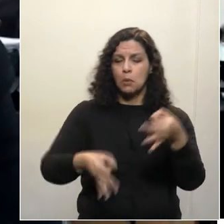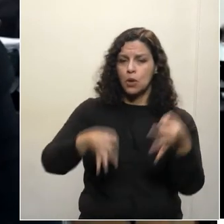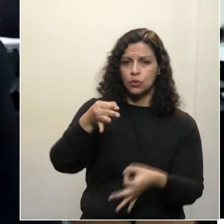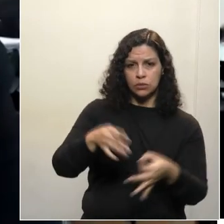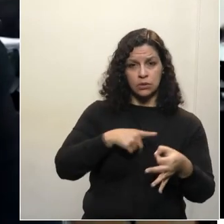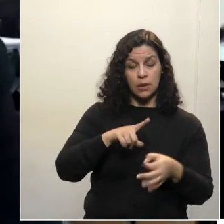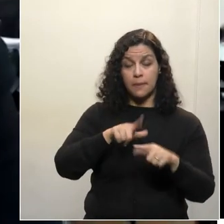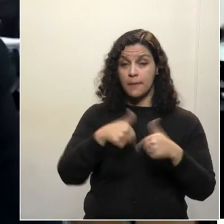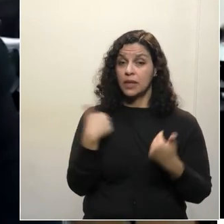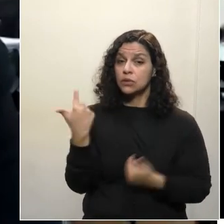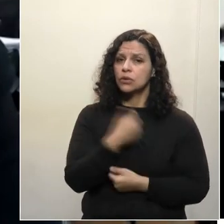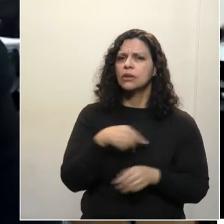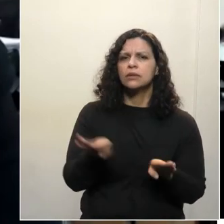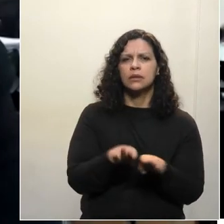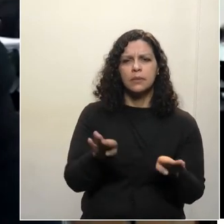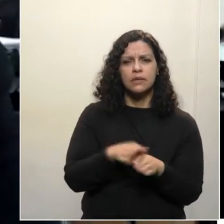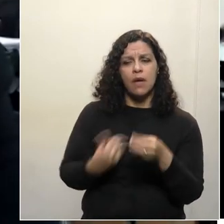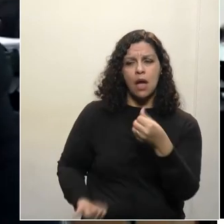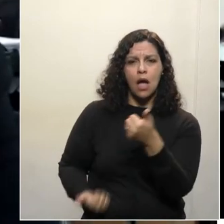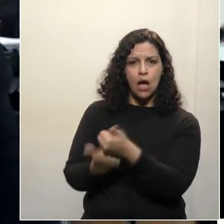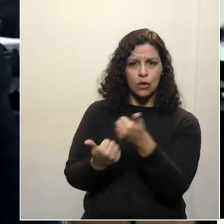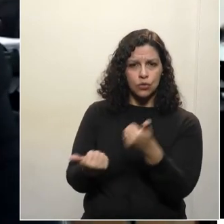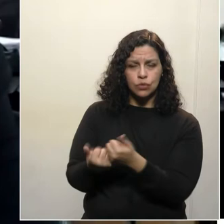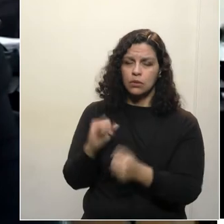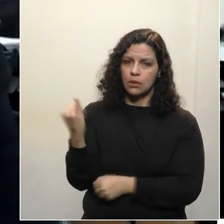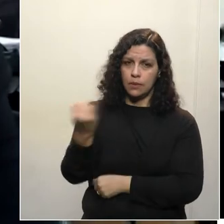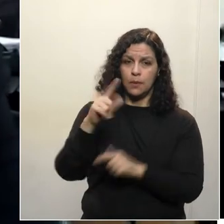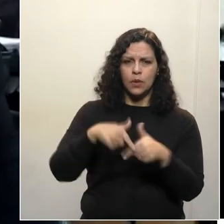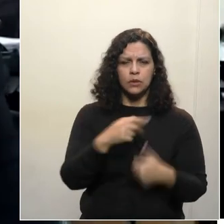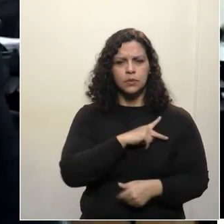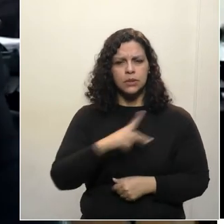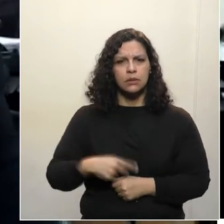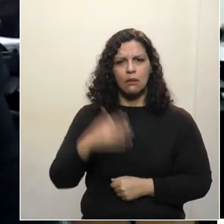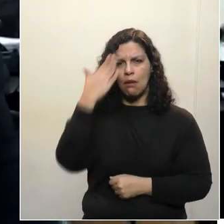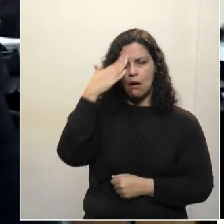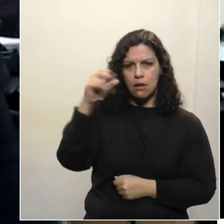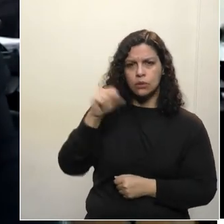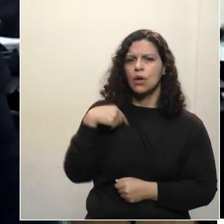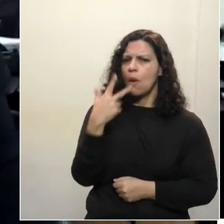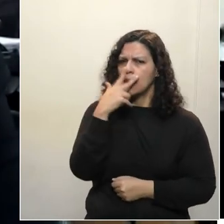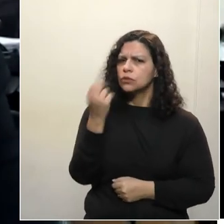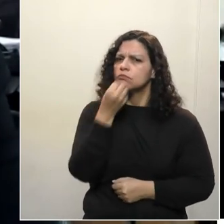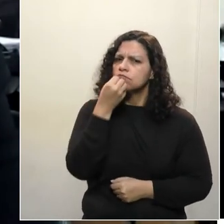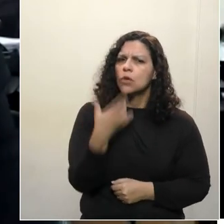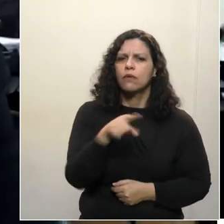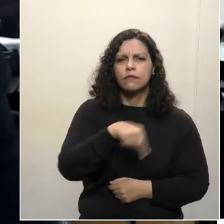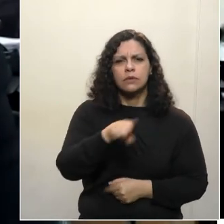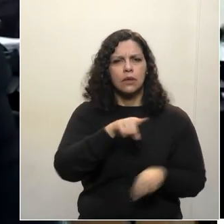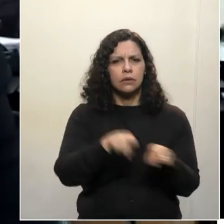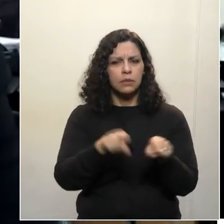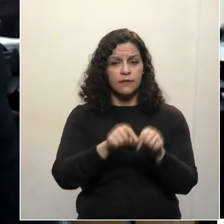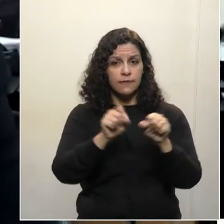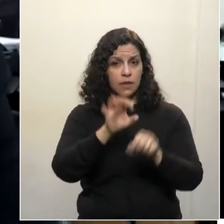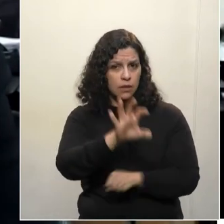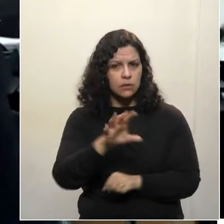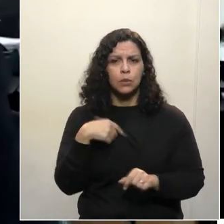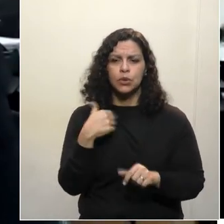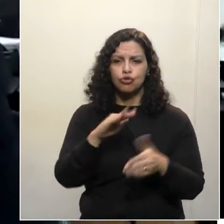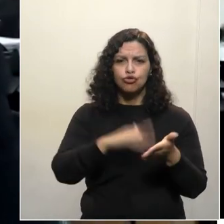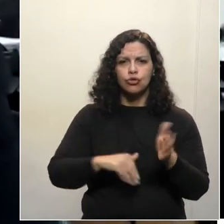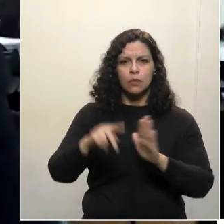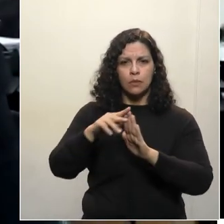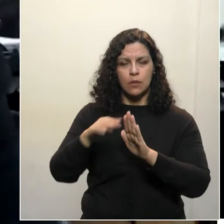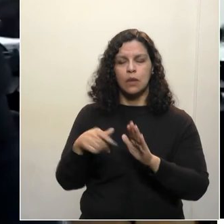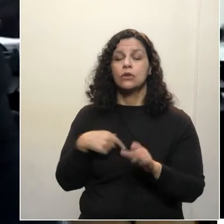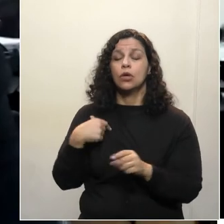mas, certamente, o que vier para contribuir será importante. Portanto, presidente, acho de bom ouvir o que a Vossa Excelência está fazendo. Nós vamos trazer